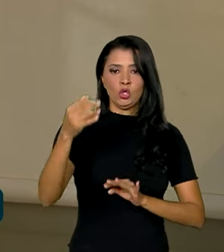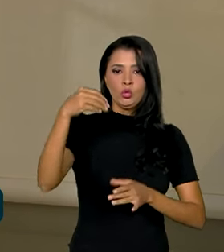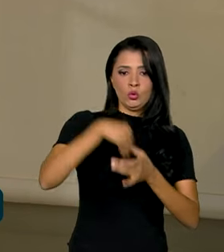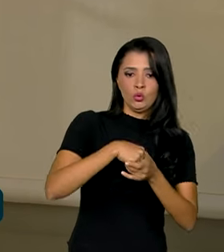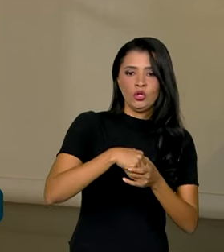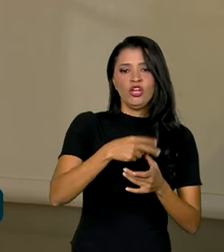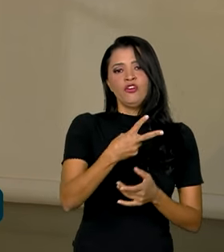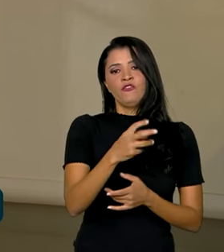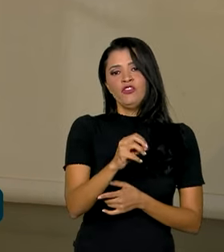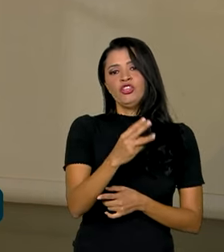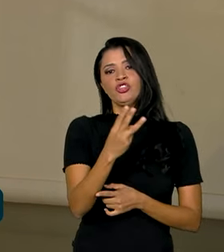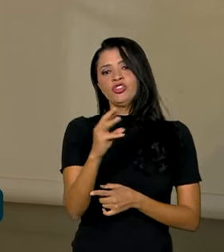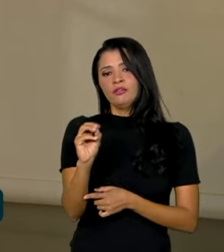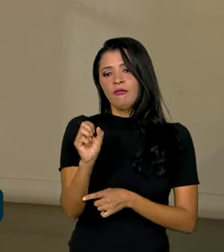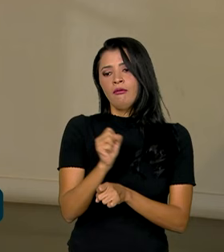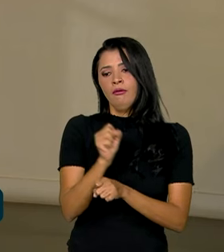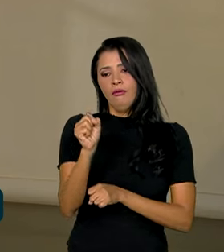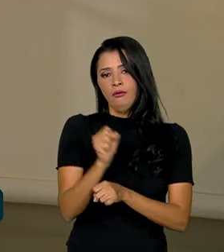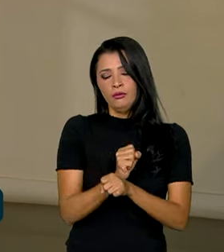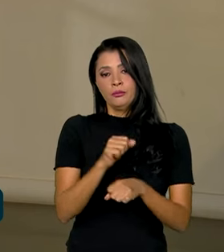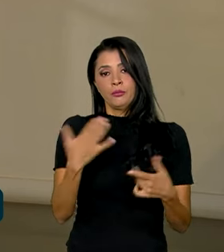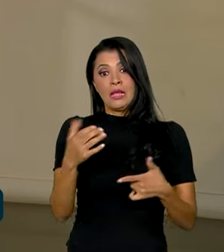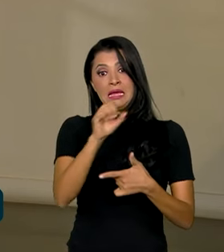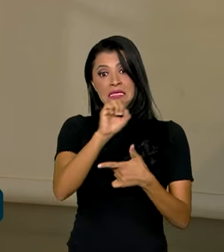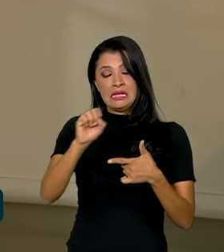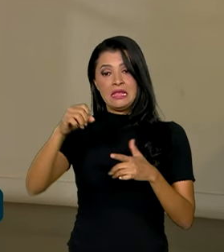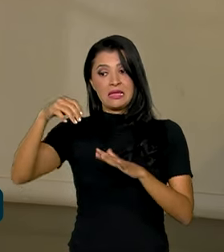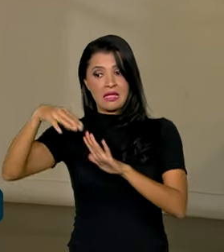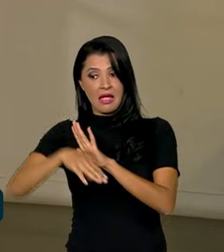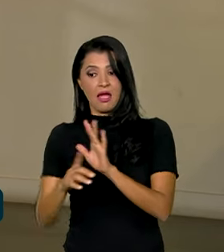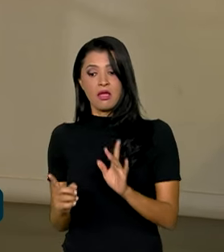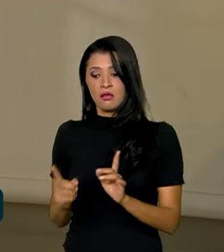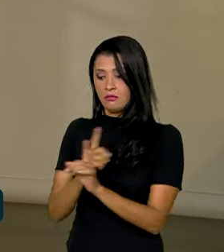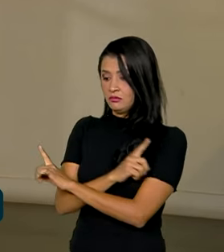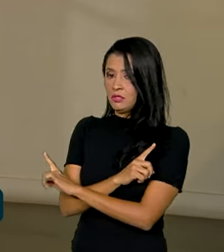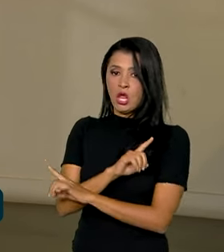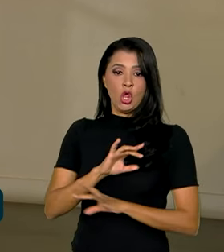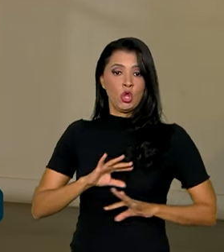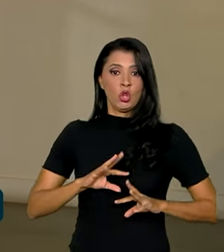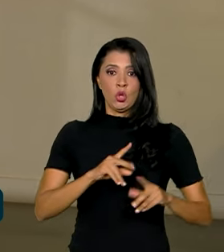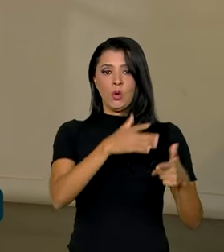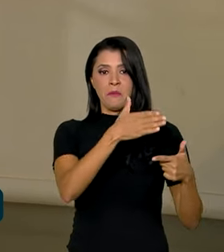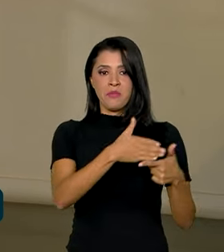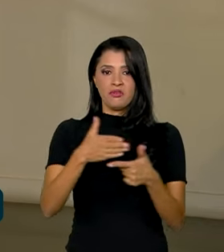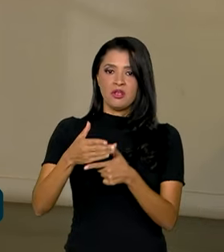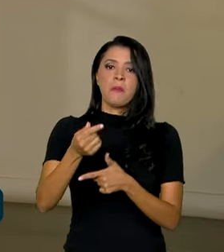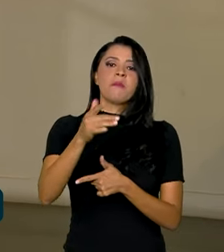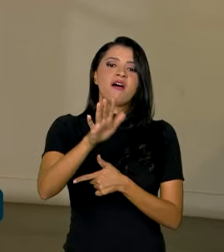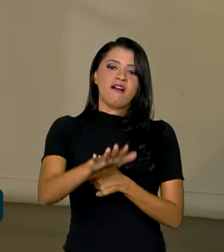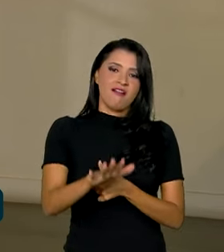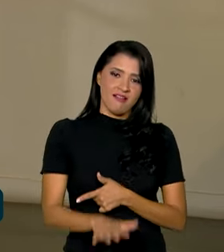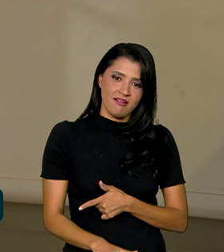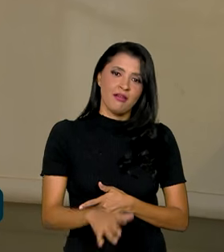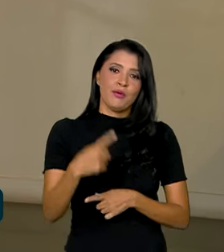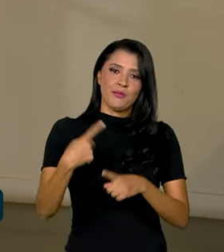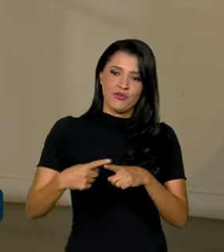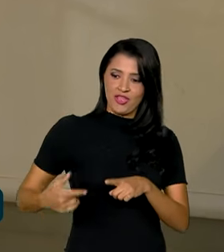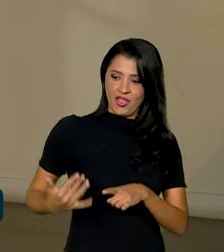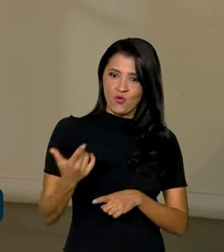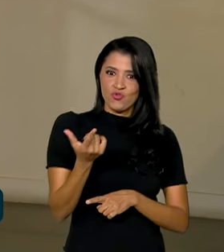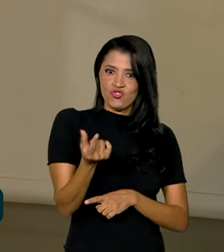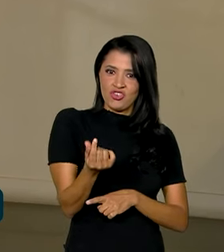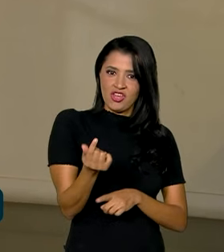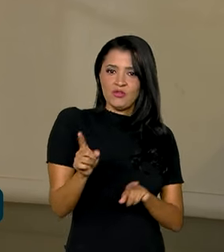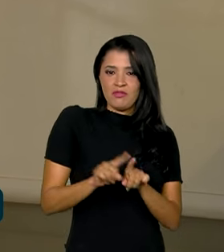em 20, 30 anos. Quando a Selic cai, ao contrário, todas essas parcelas ficam mais baixas, porque o custo do dinheiro